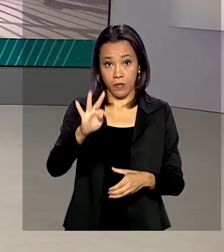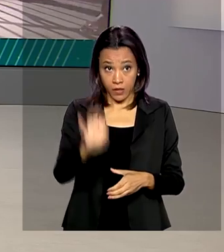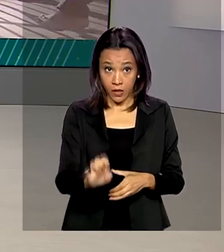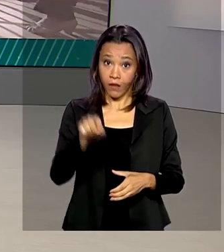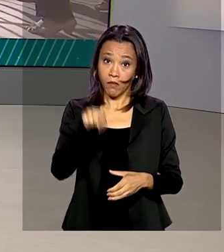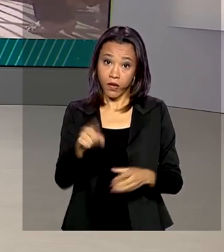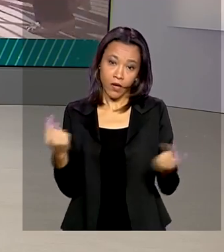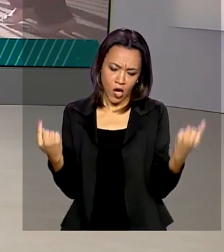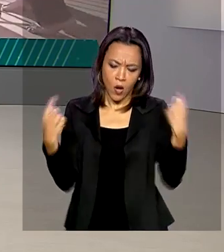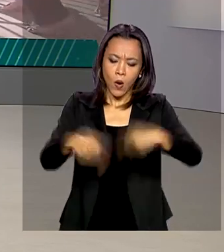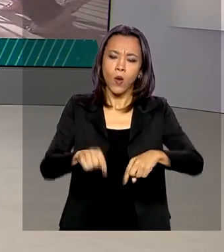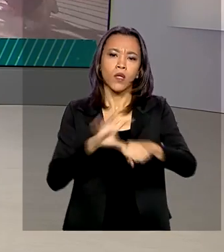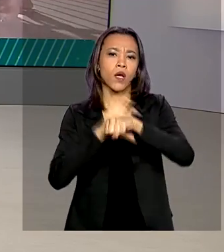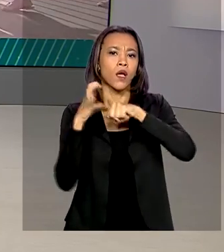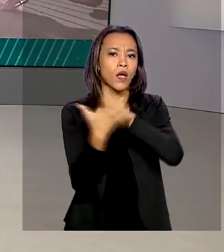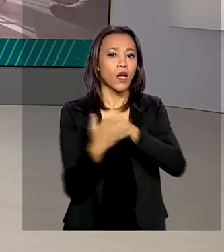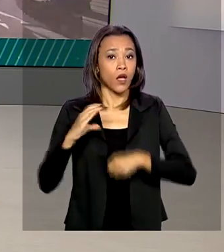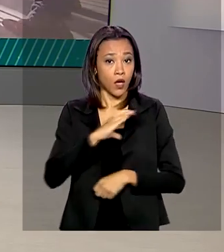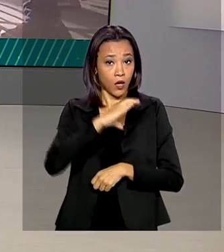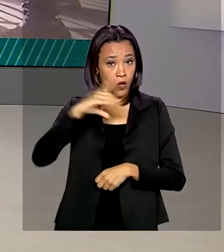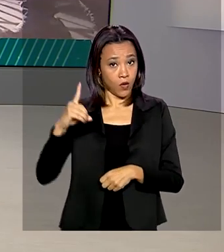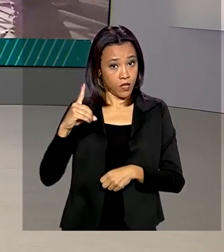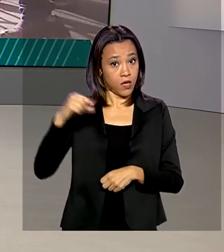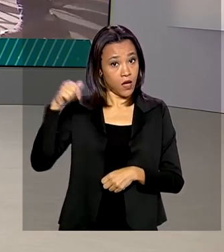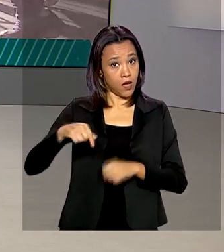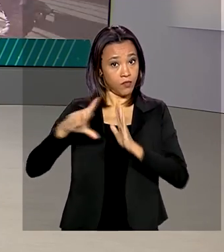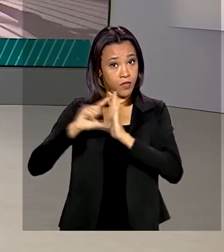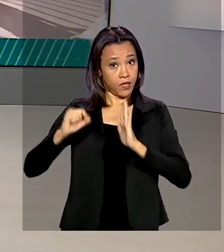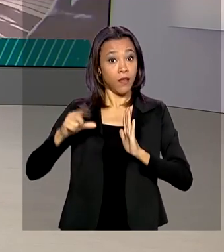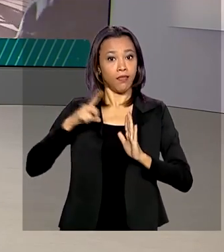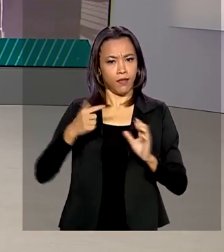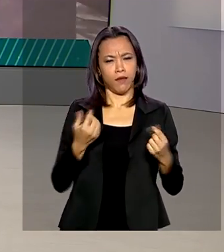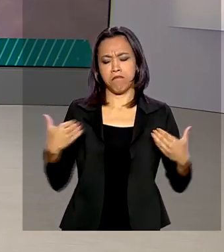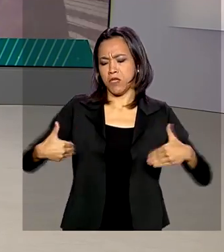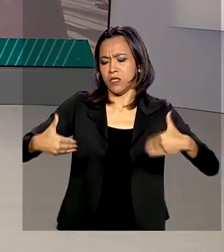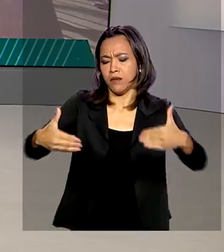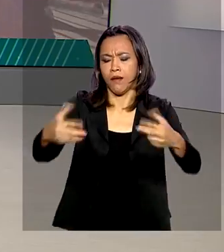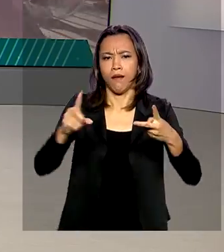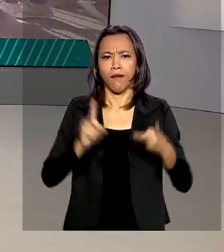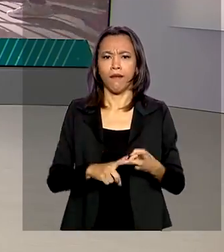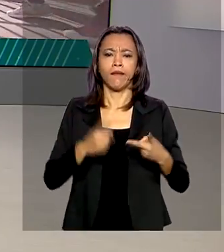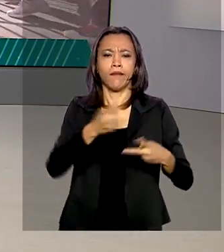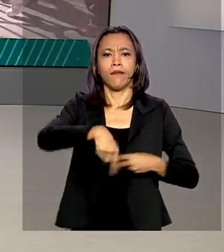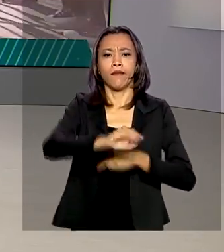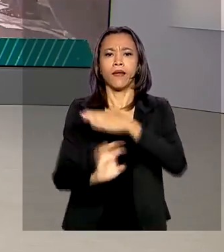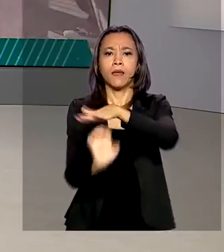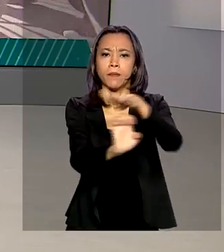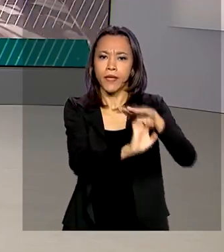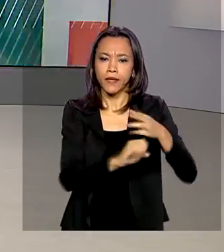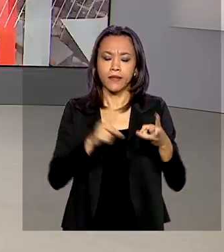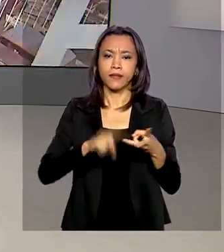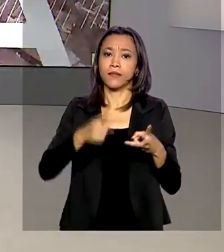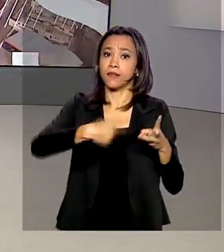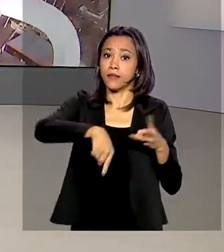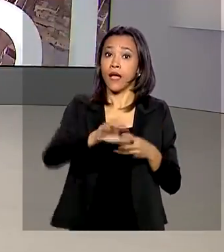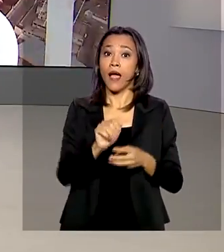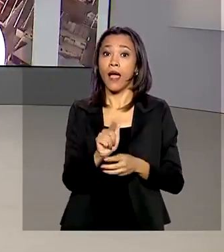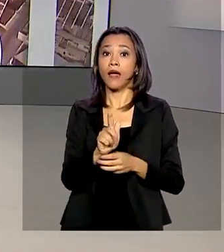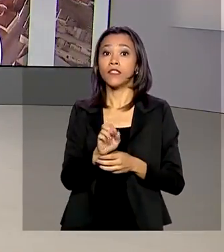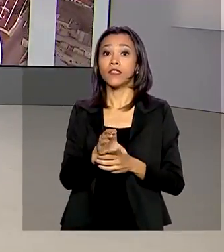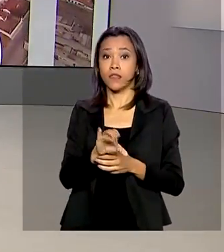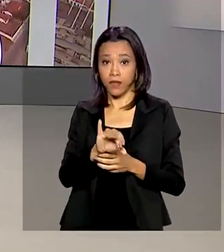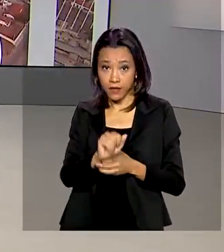coronavírus. Coordenado pela Casa Civil, o comitê conta com ministérios, empresas públicas e agências reguladoras para